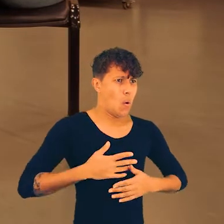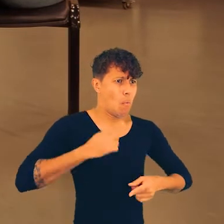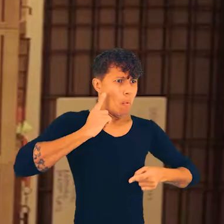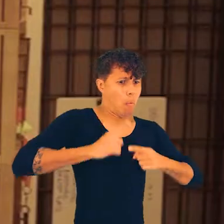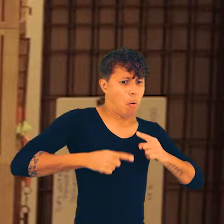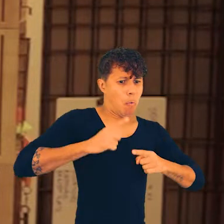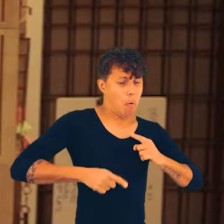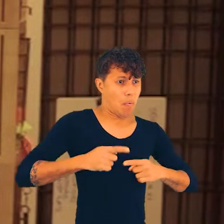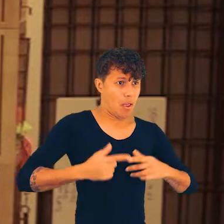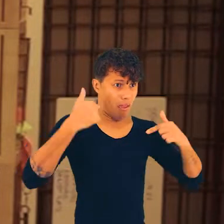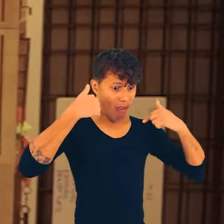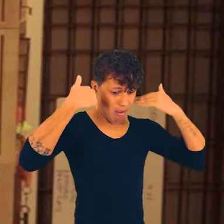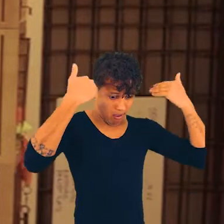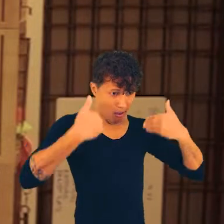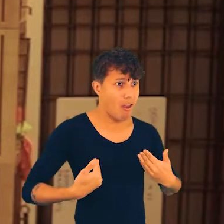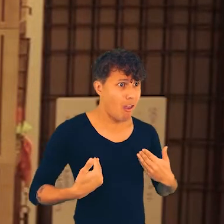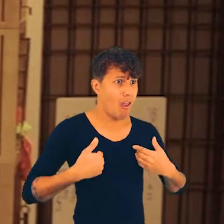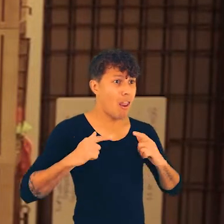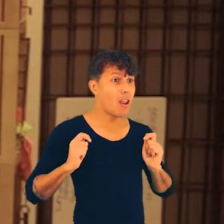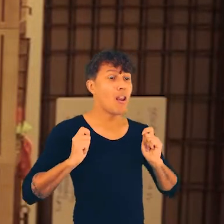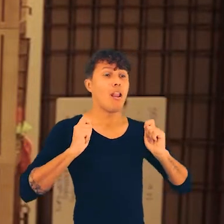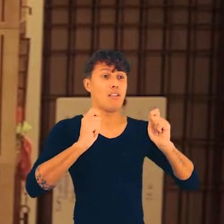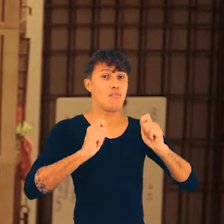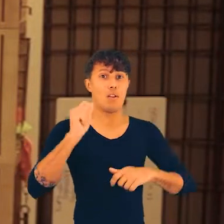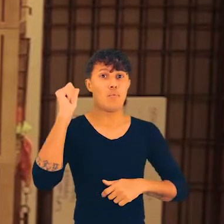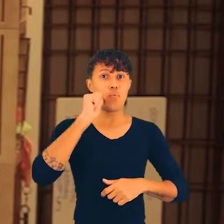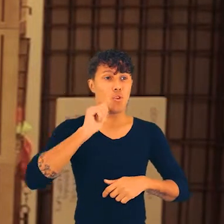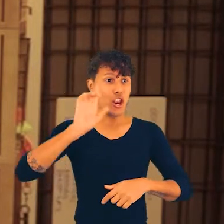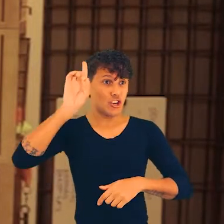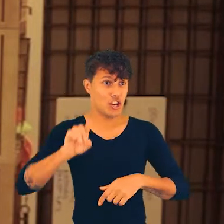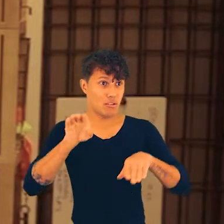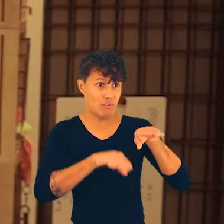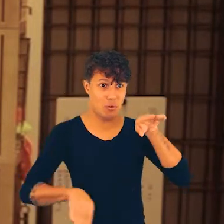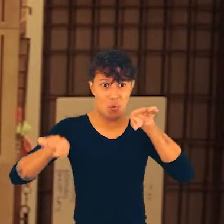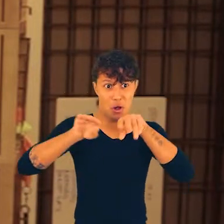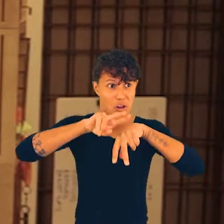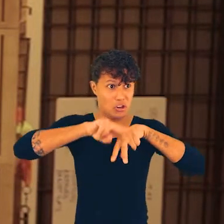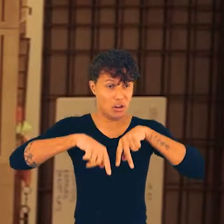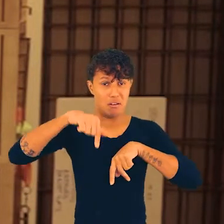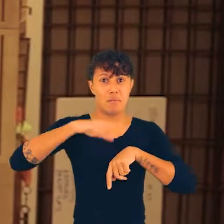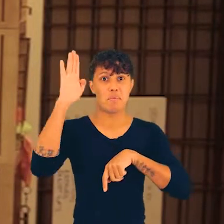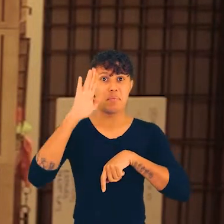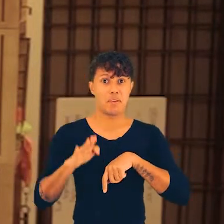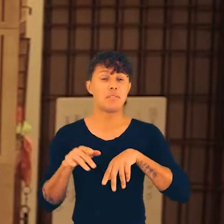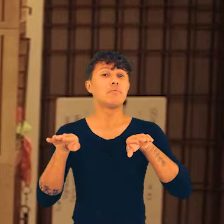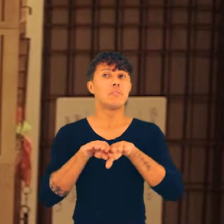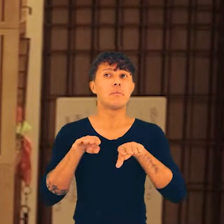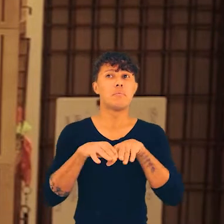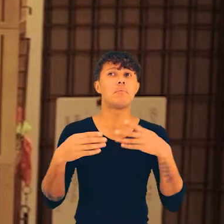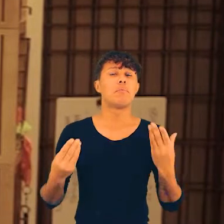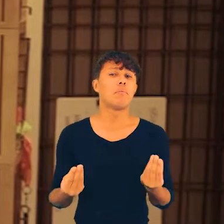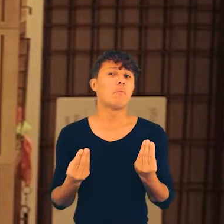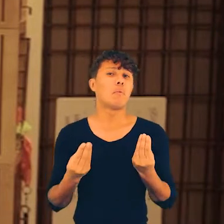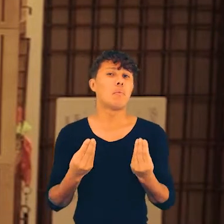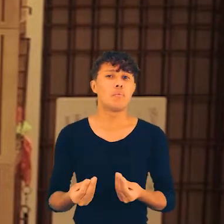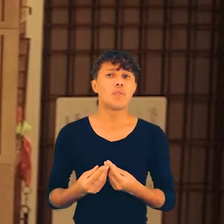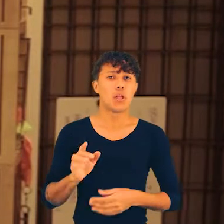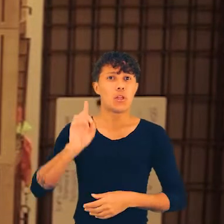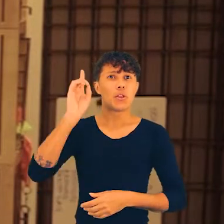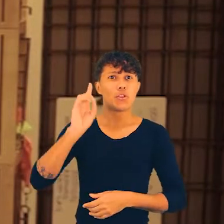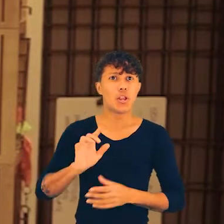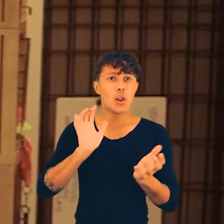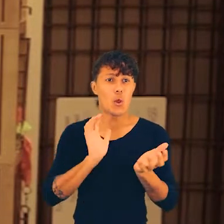corpos. Então, hoje eu sou ativista pelo direito das mulheres e pela igualdade de gênero no Brasil. Eu também luto